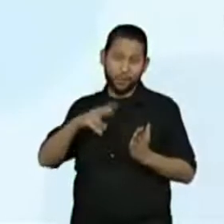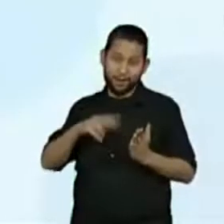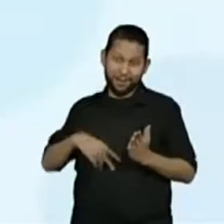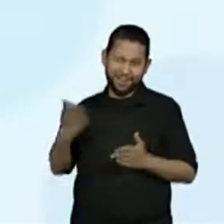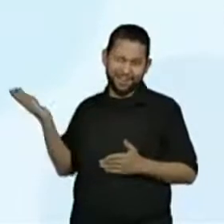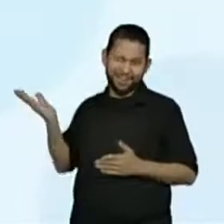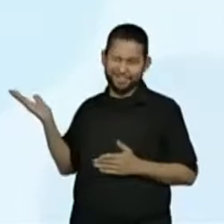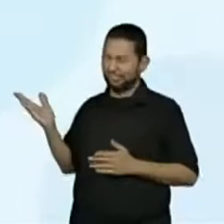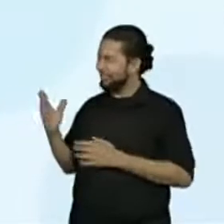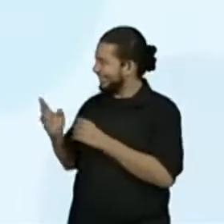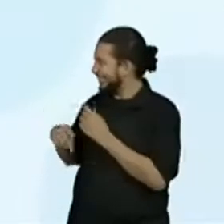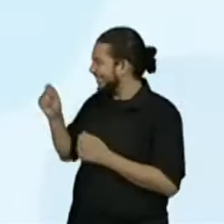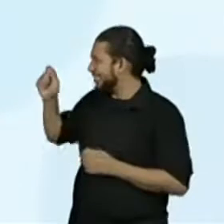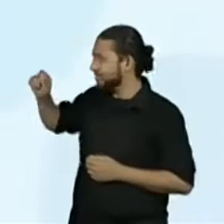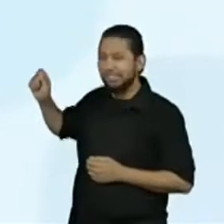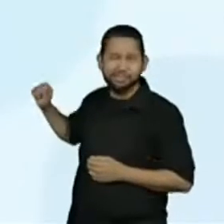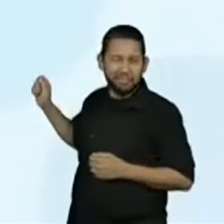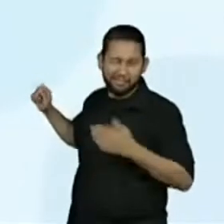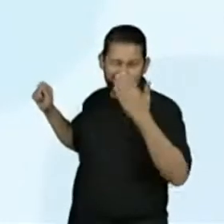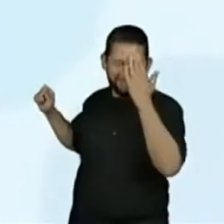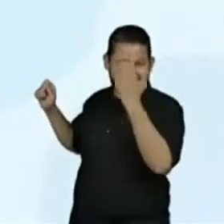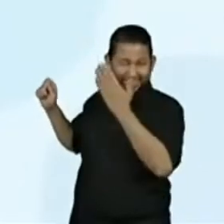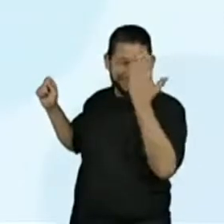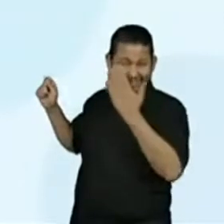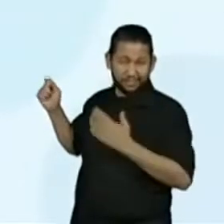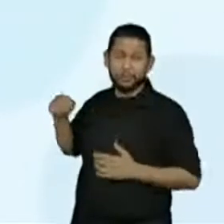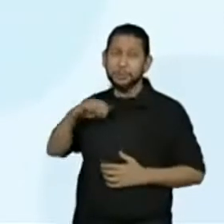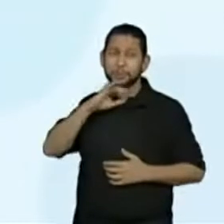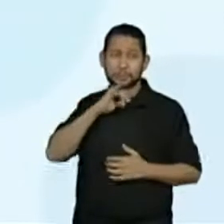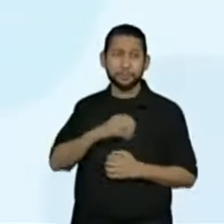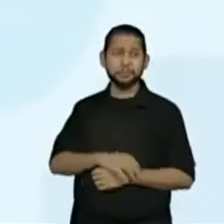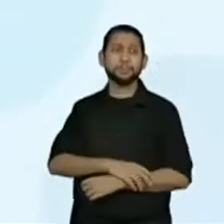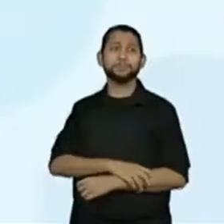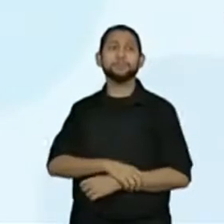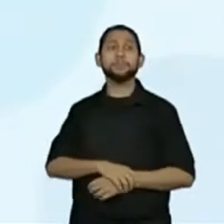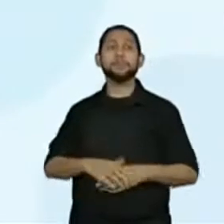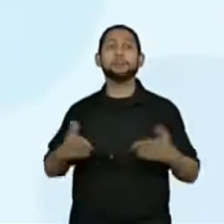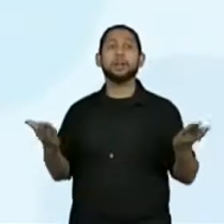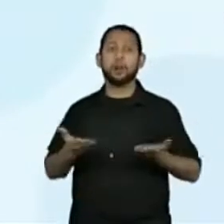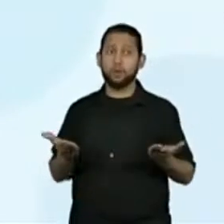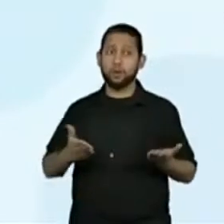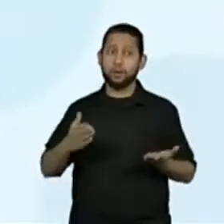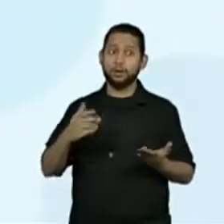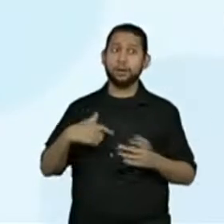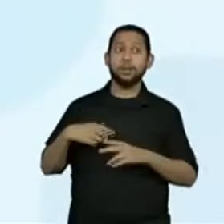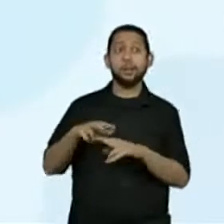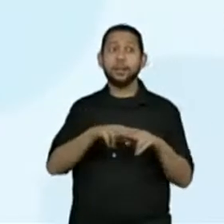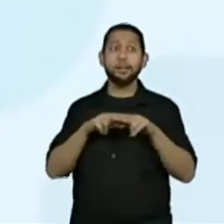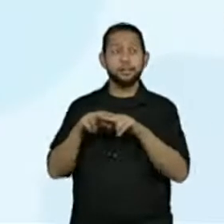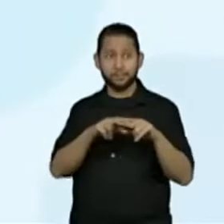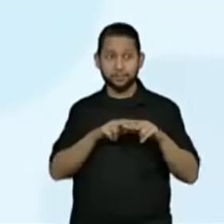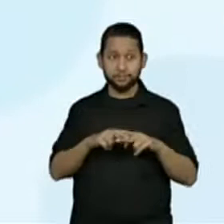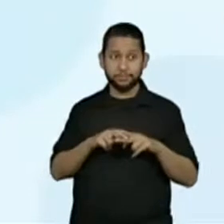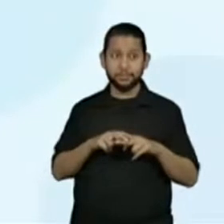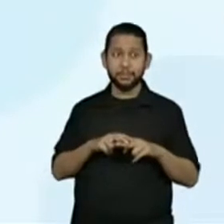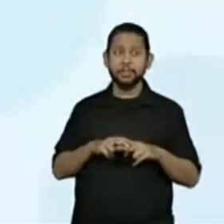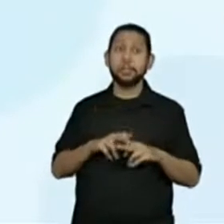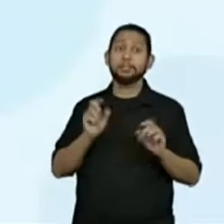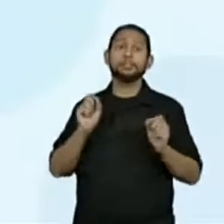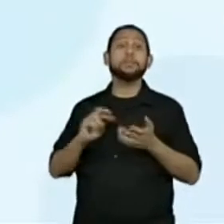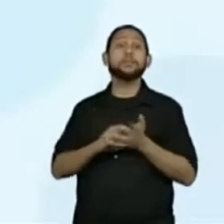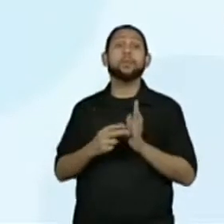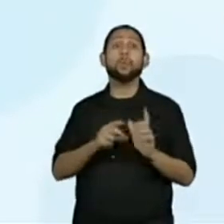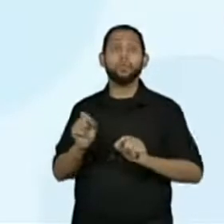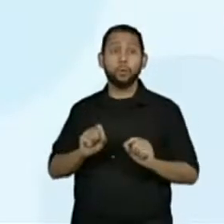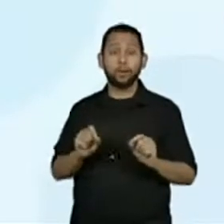estaria aqui embaixo, que eu esqueci e acabei escrevendo por cima. Que chegou a hora da revisão, ou seja,